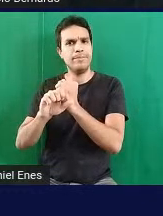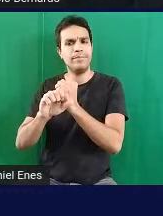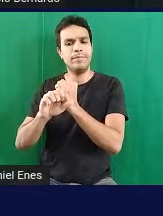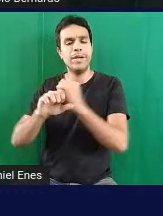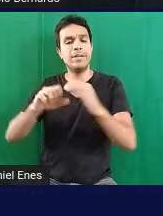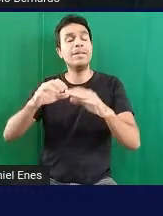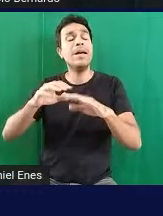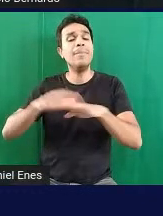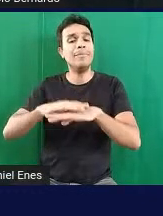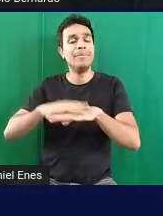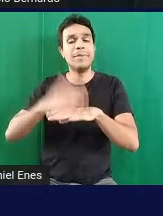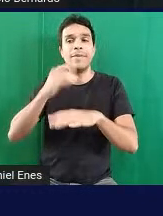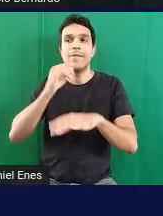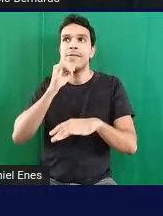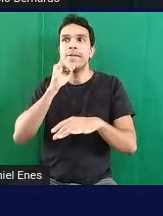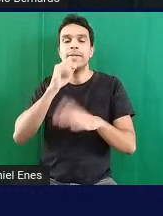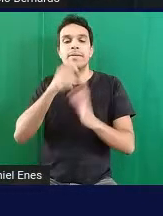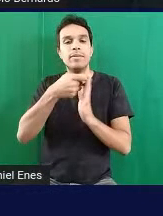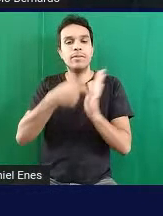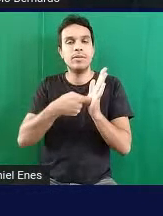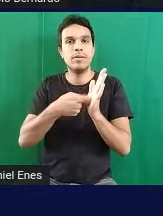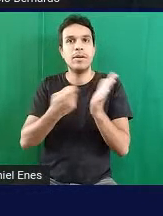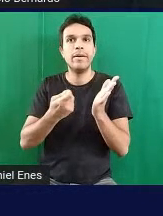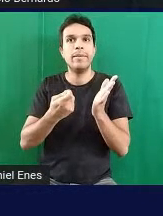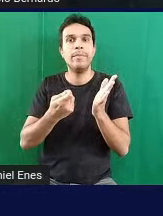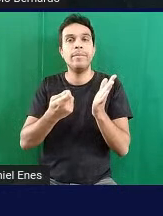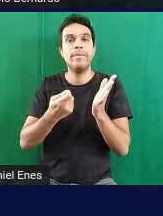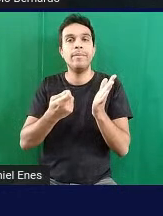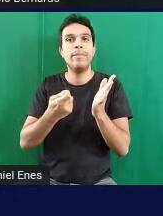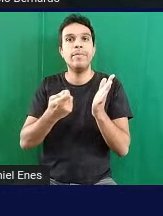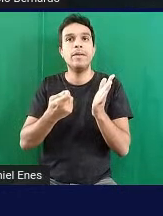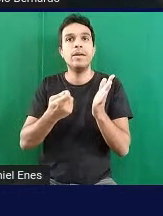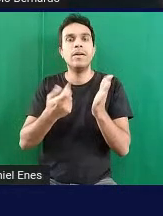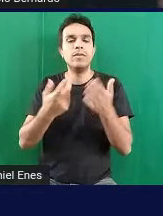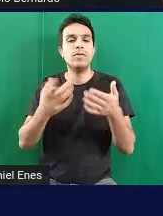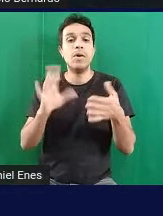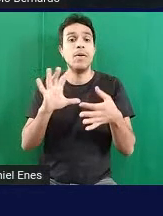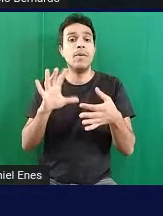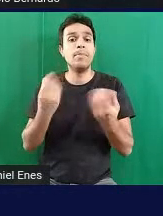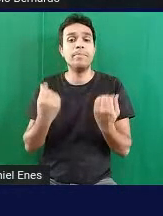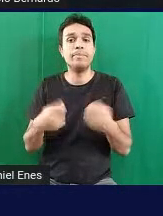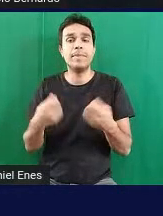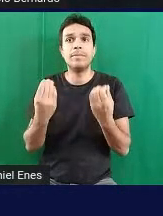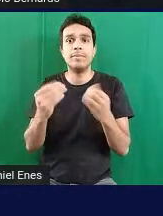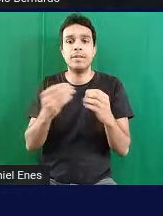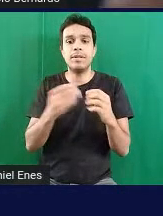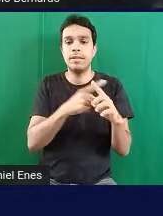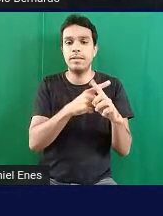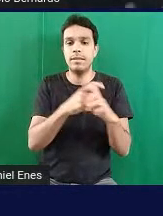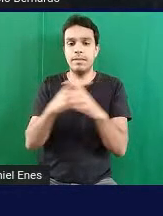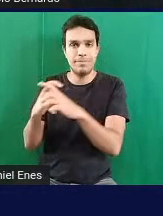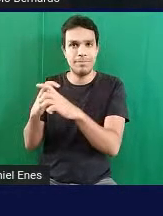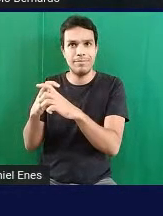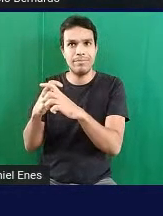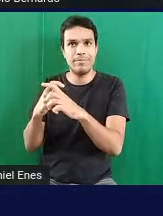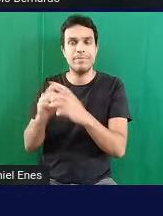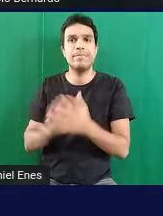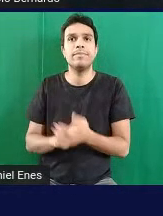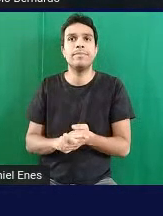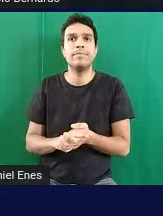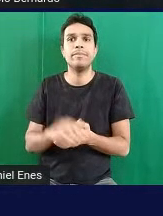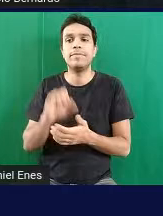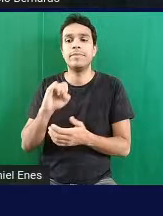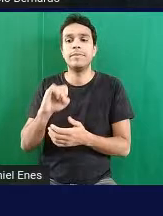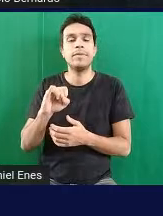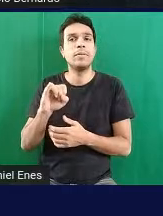uma operação fundamental ou um texto matemático você tem que colocar crase antes então é como se fosse uma linguagem